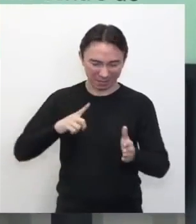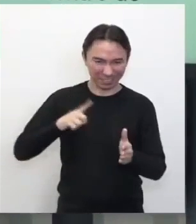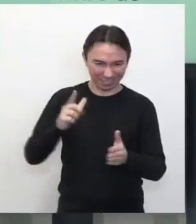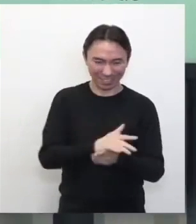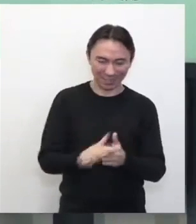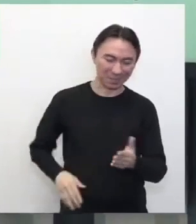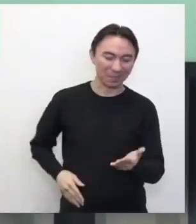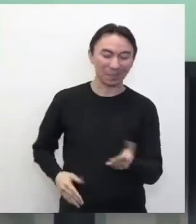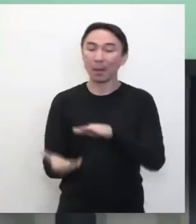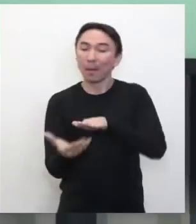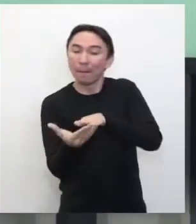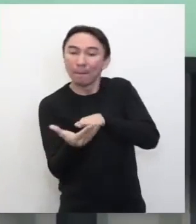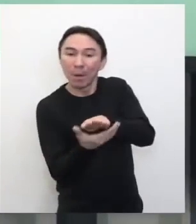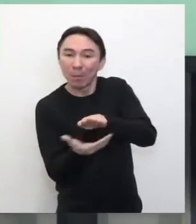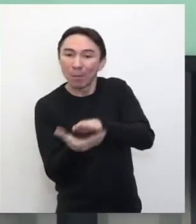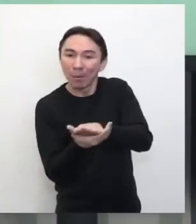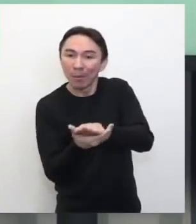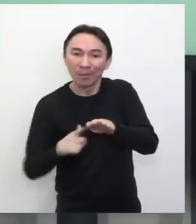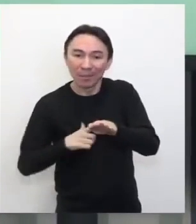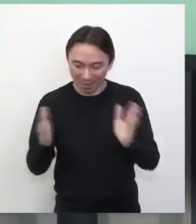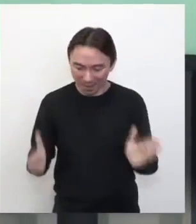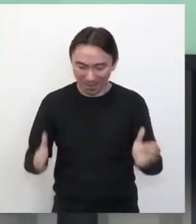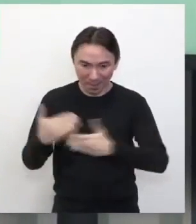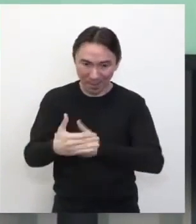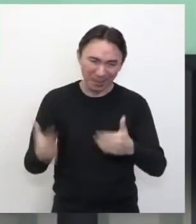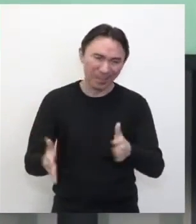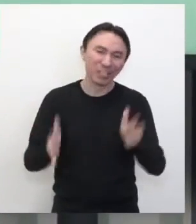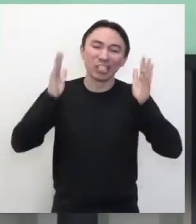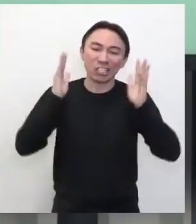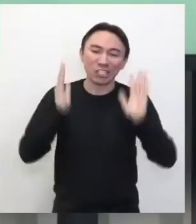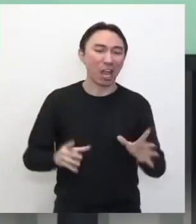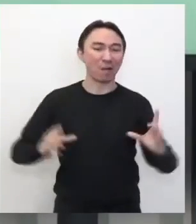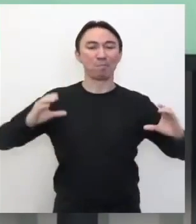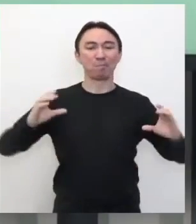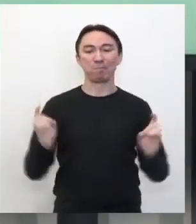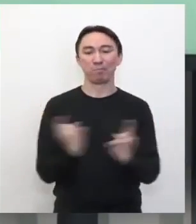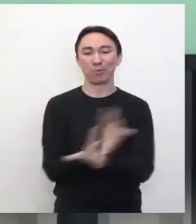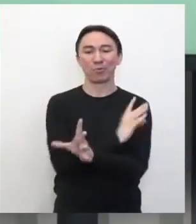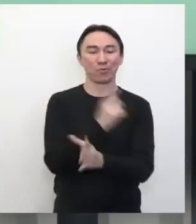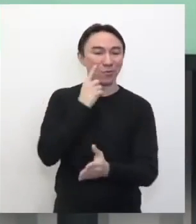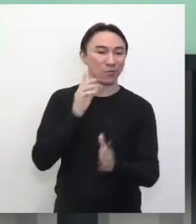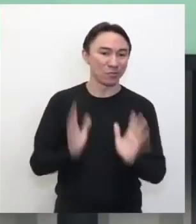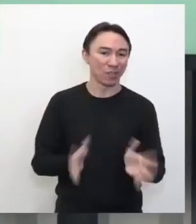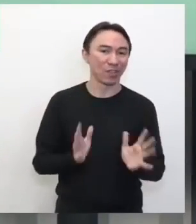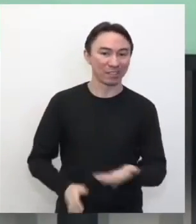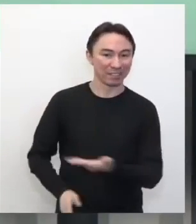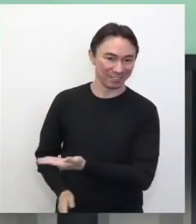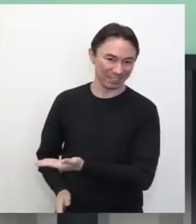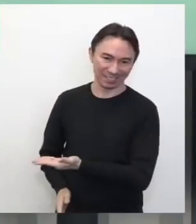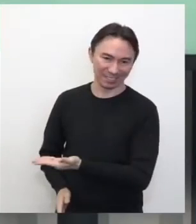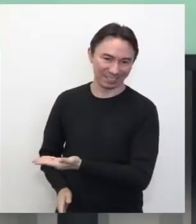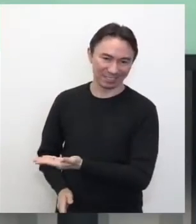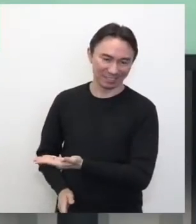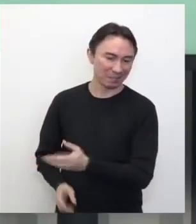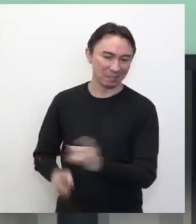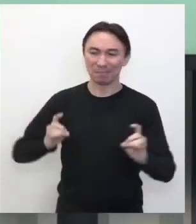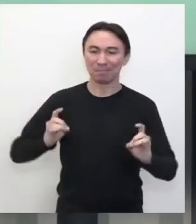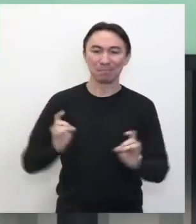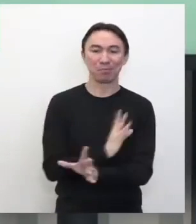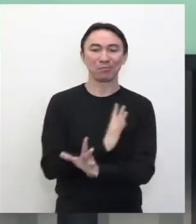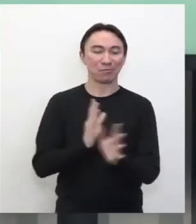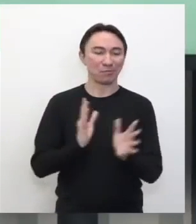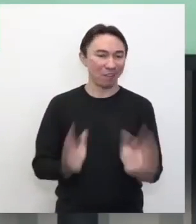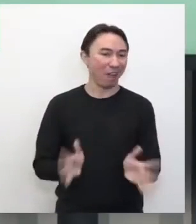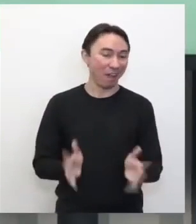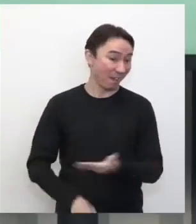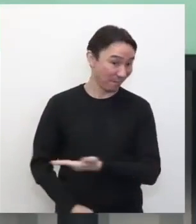e ela já tem essa dobra. Olha, espertão. Ela já tem bonitinha essa dobra. Legal.